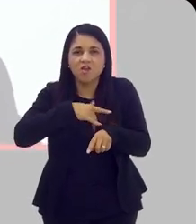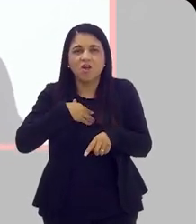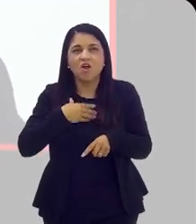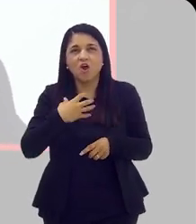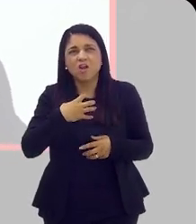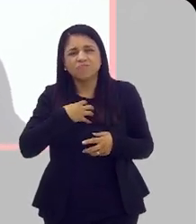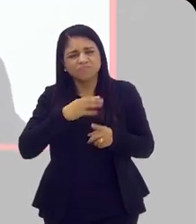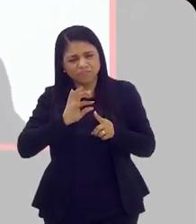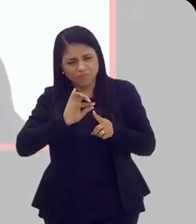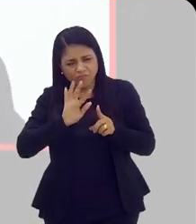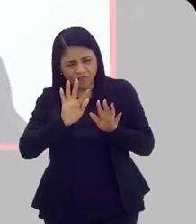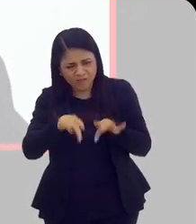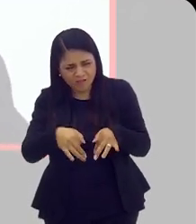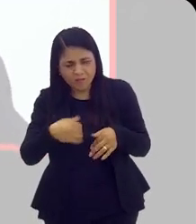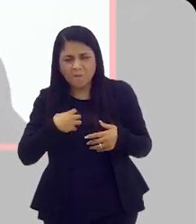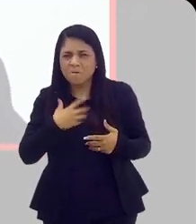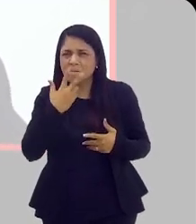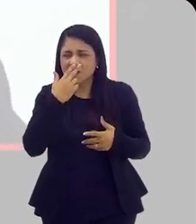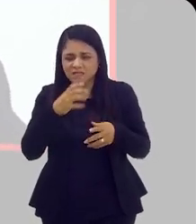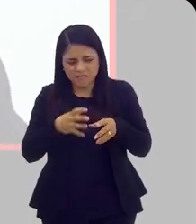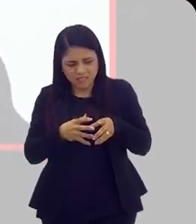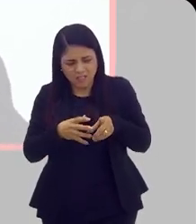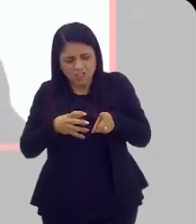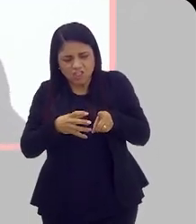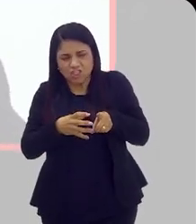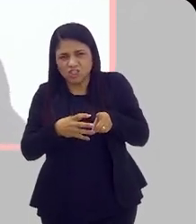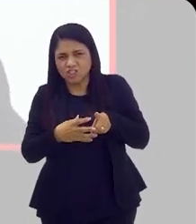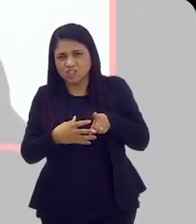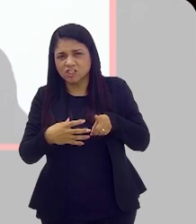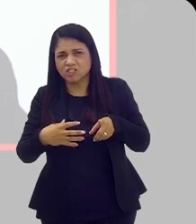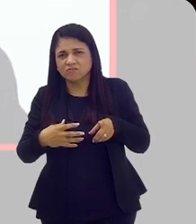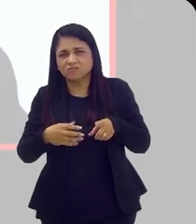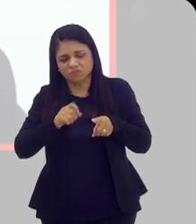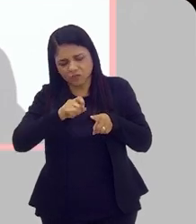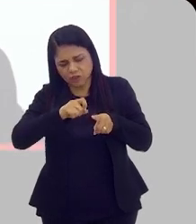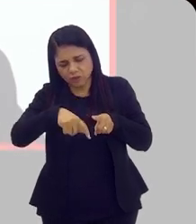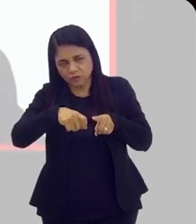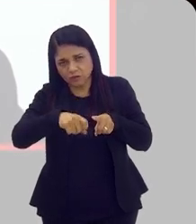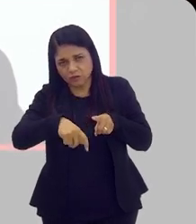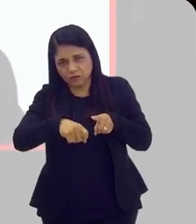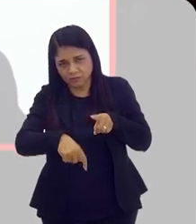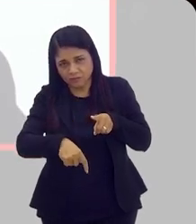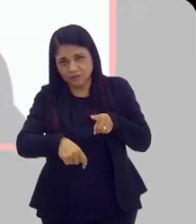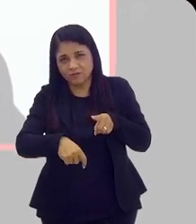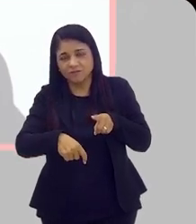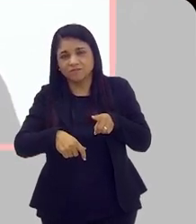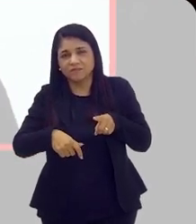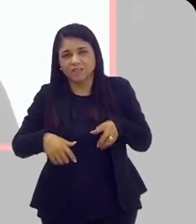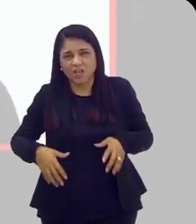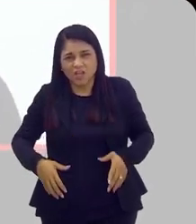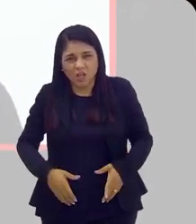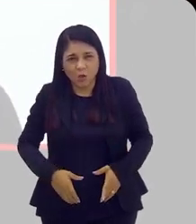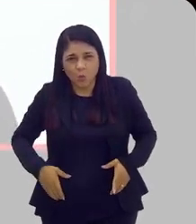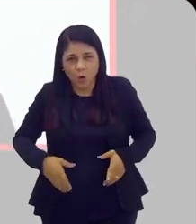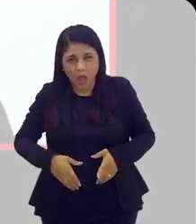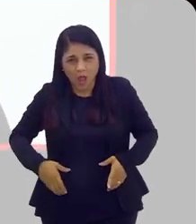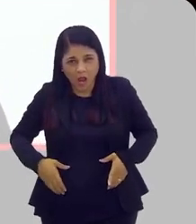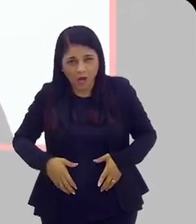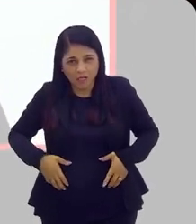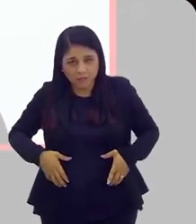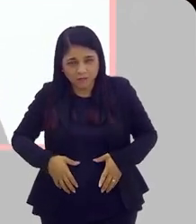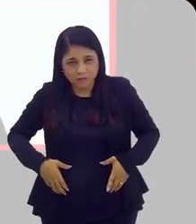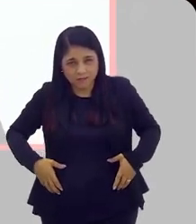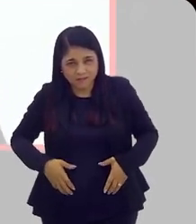depois que ele termina, ele ainda fica com a sensação da bexiga estar cheia, de ter um gotejamento pós-miccional, ou seja, fica pingando ali,